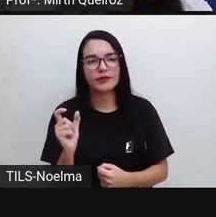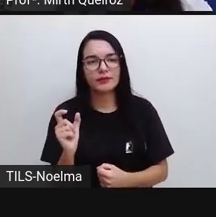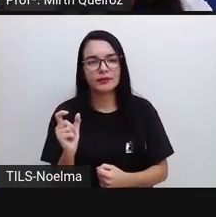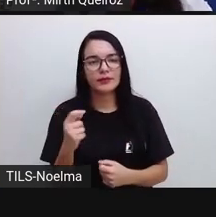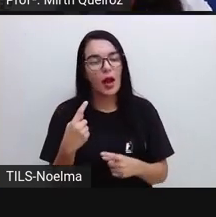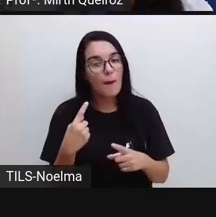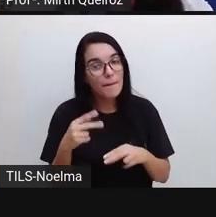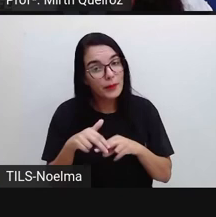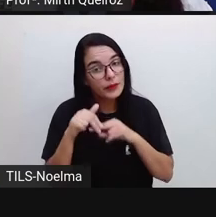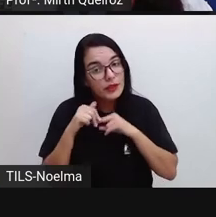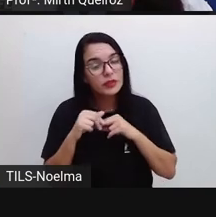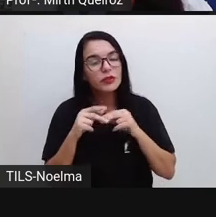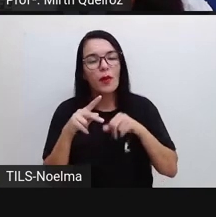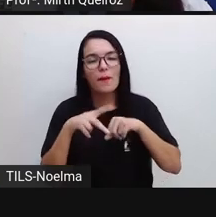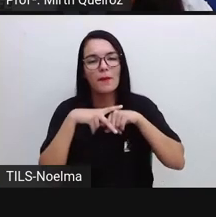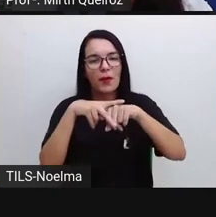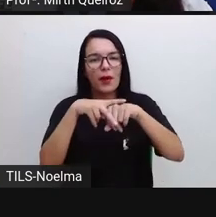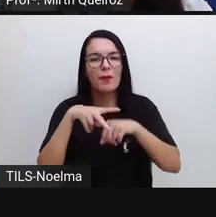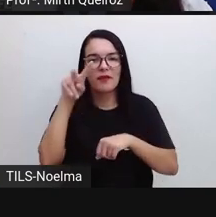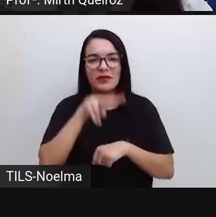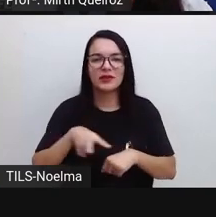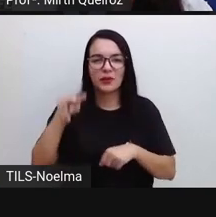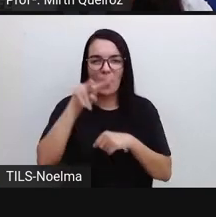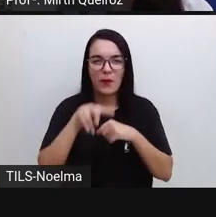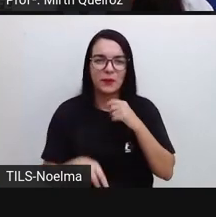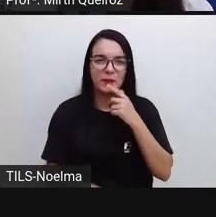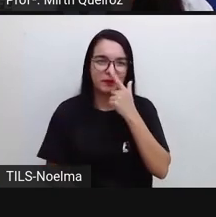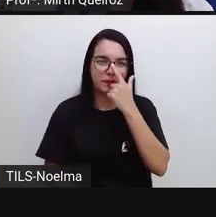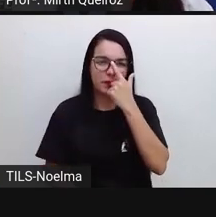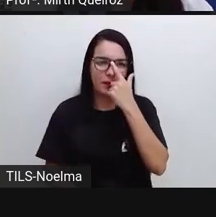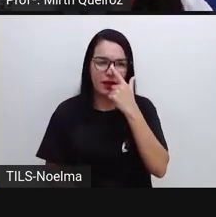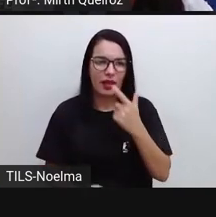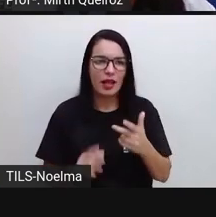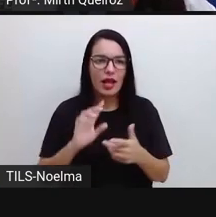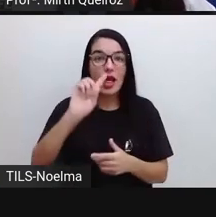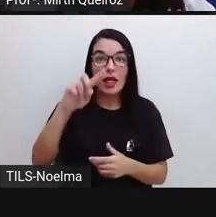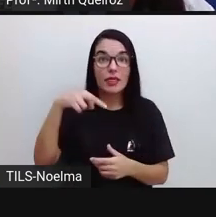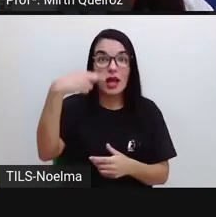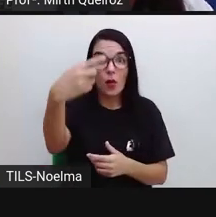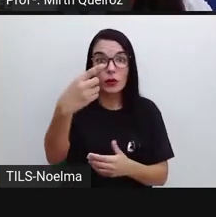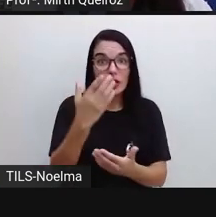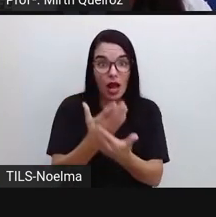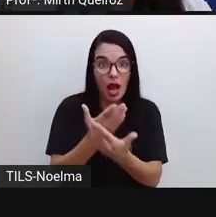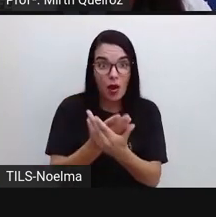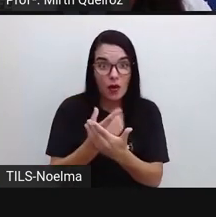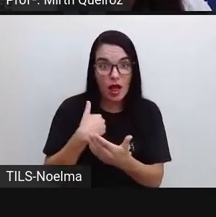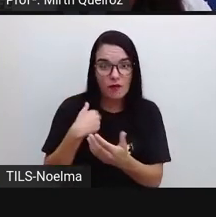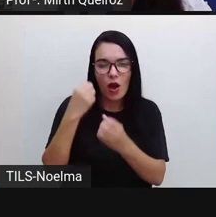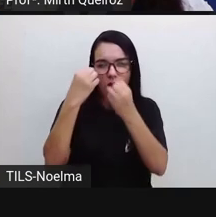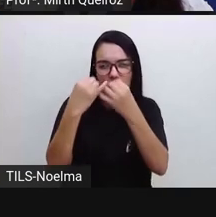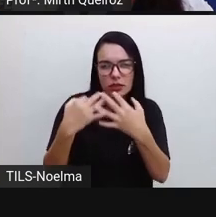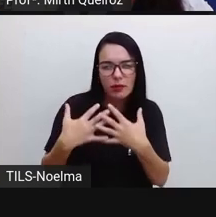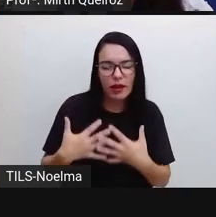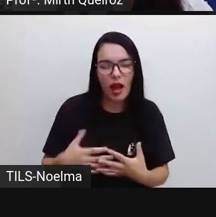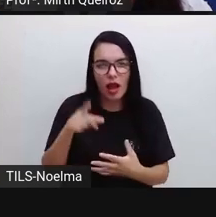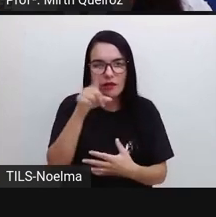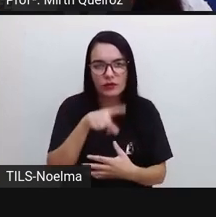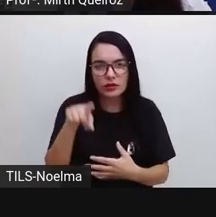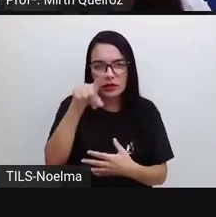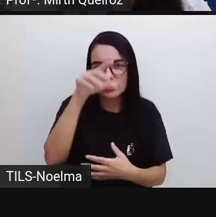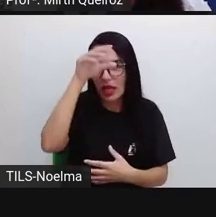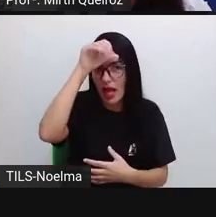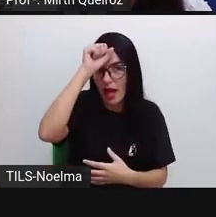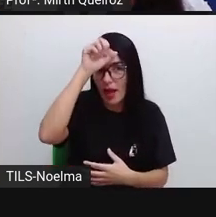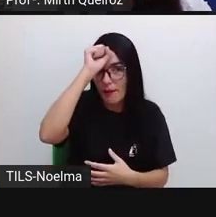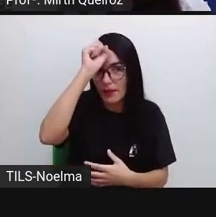poema visual. Na próxima aula, eu vou trazer isso aqui para vocês, certo? Para vocês aprenderem